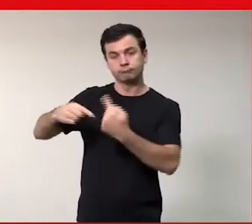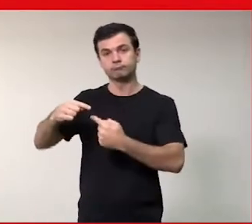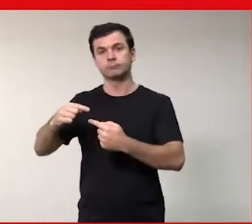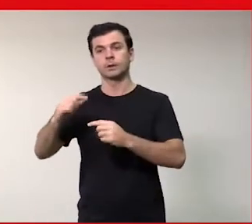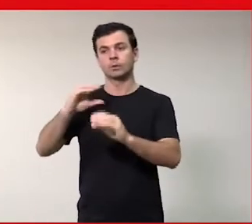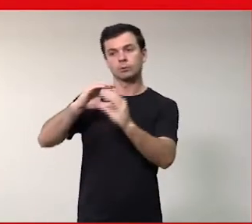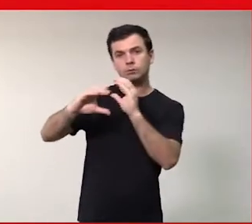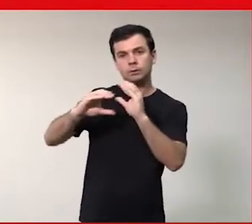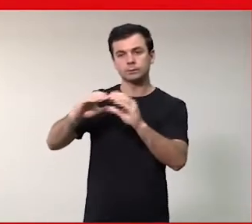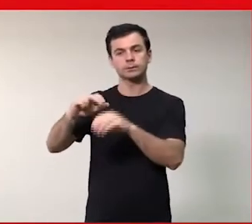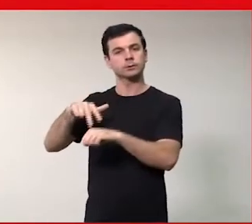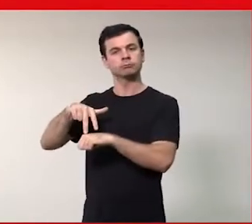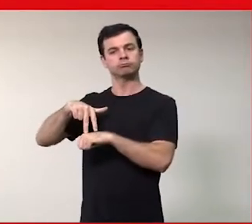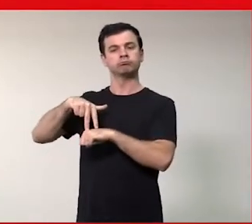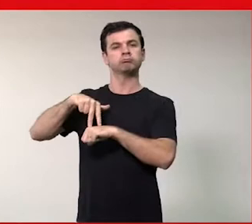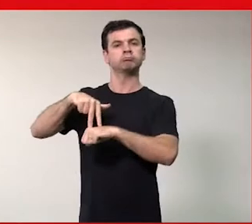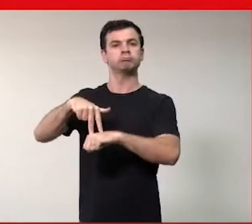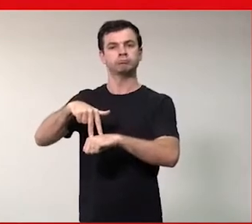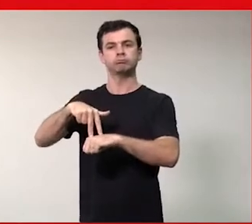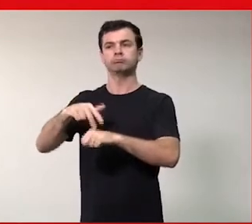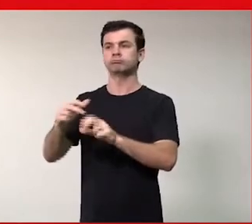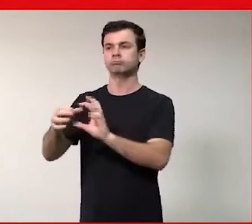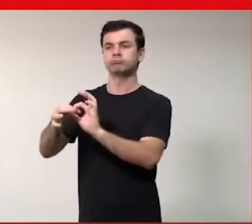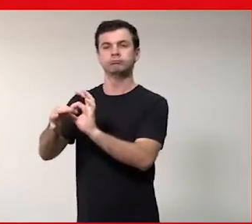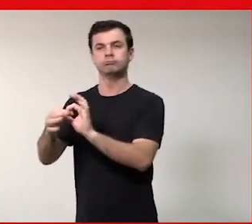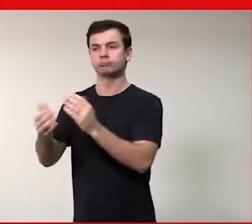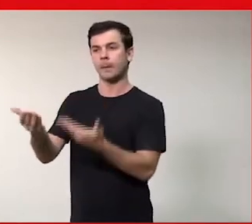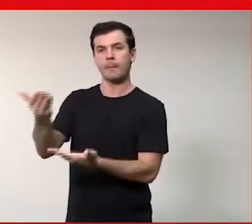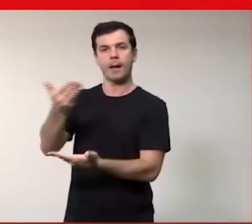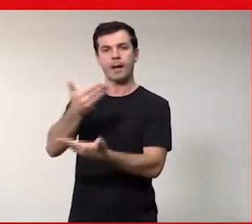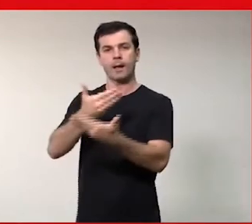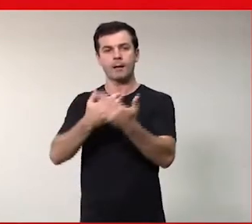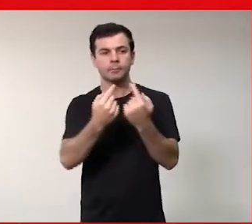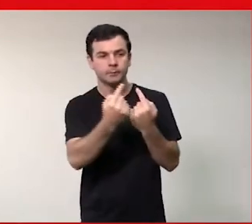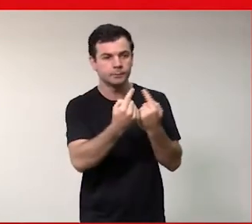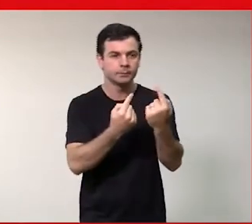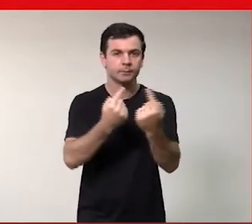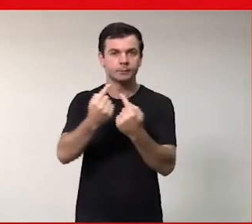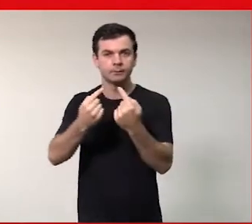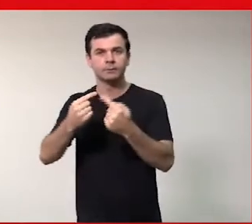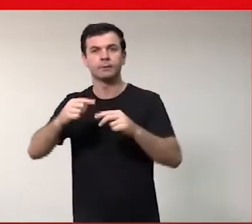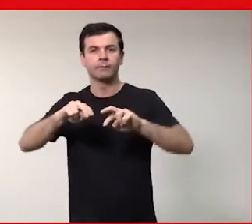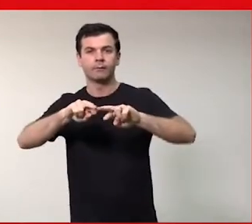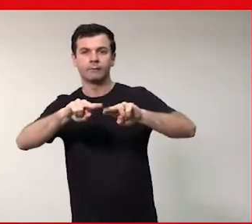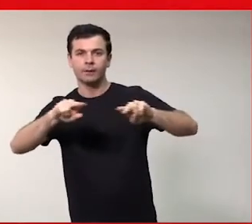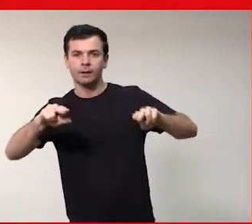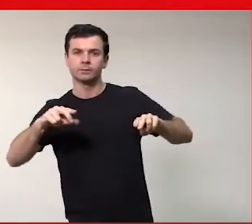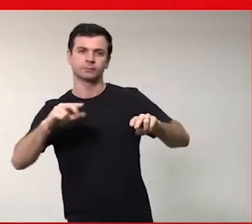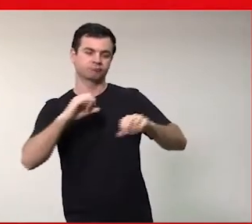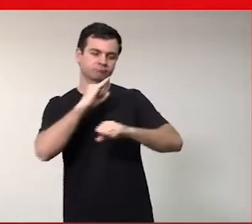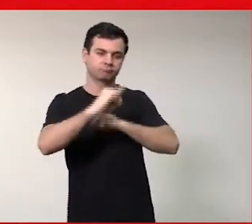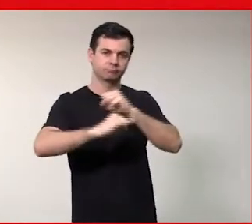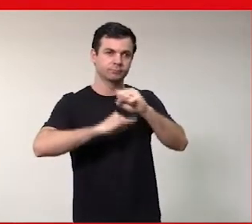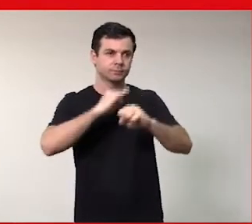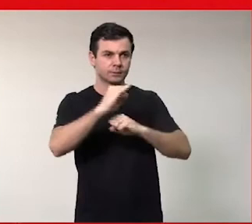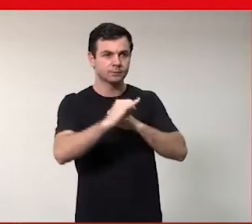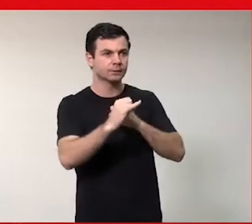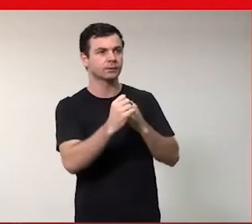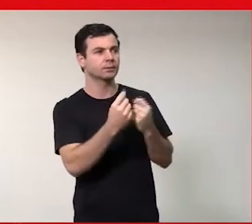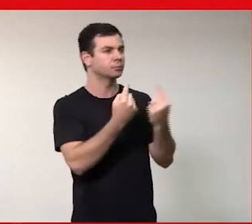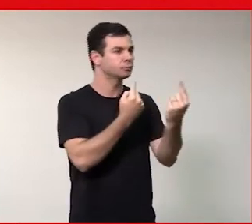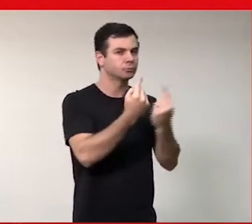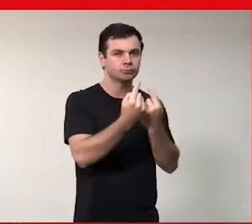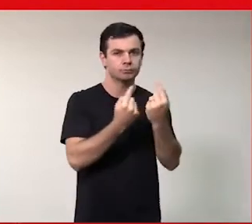engajamento, estabelecer conexões com as mulheres através de mídias internas e externas